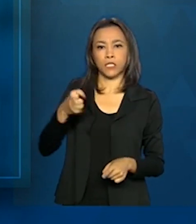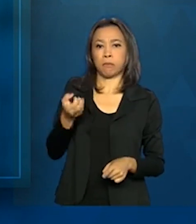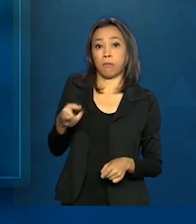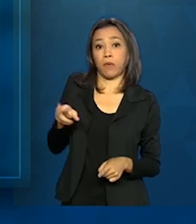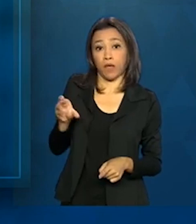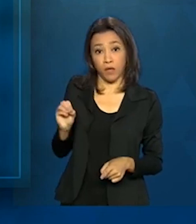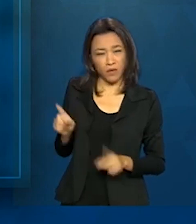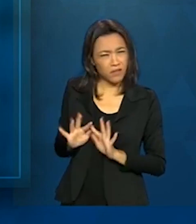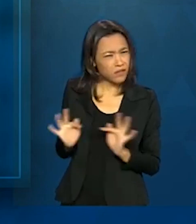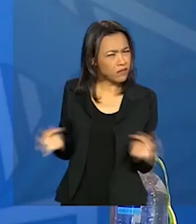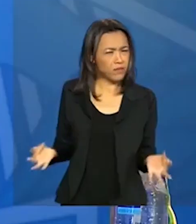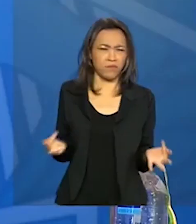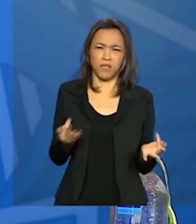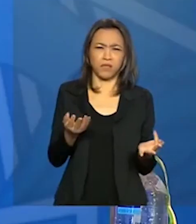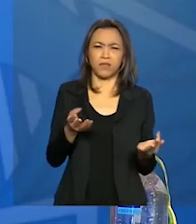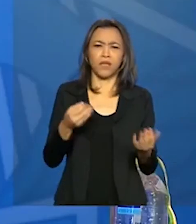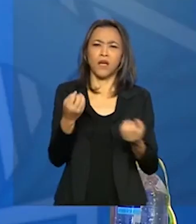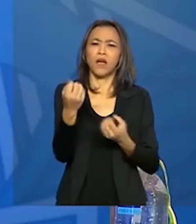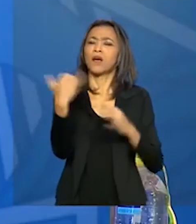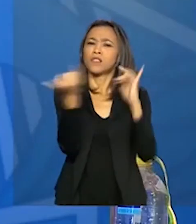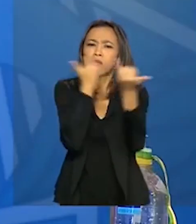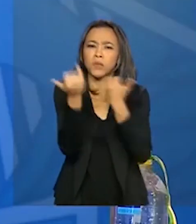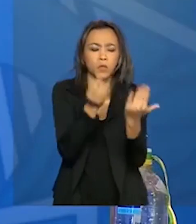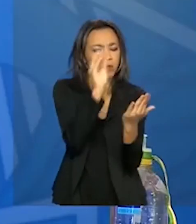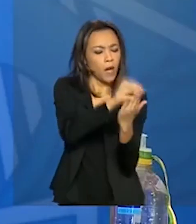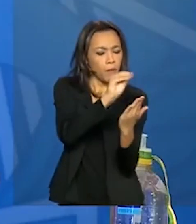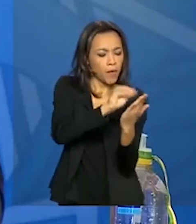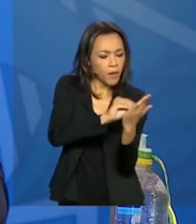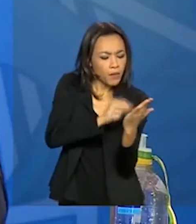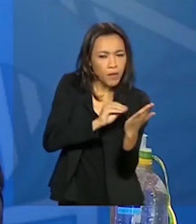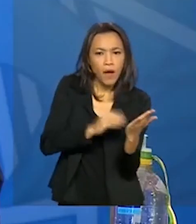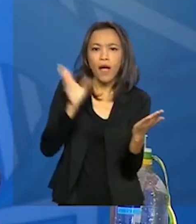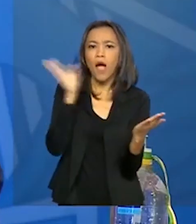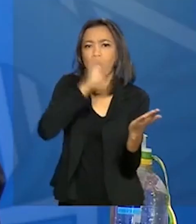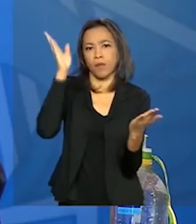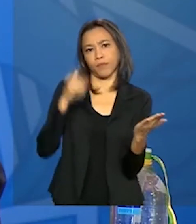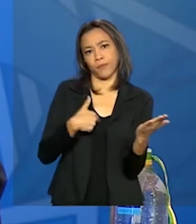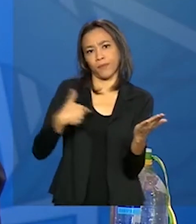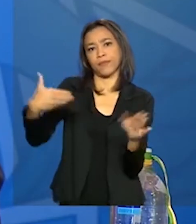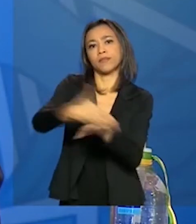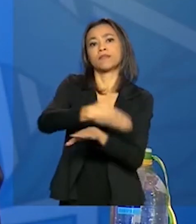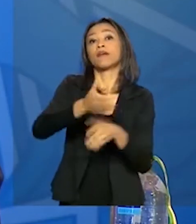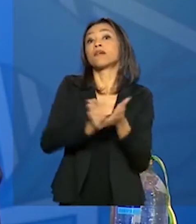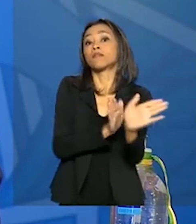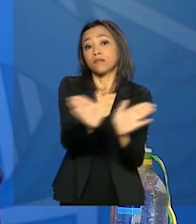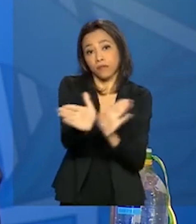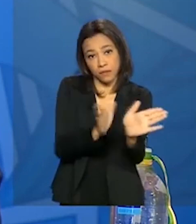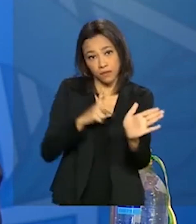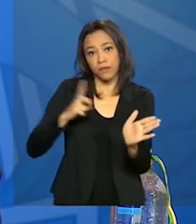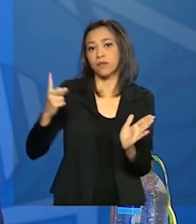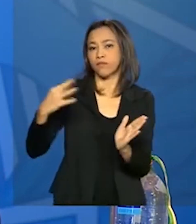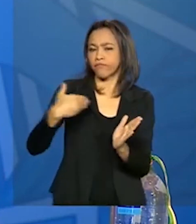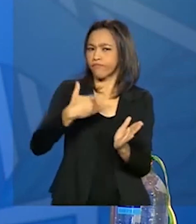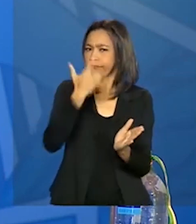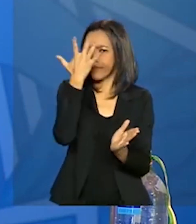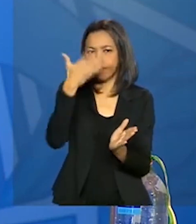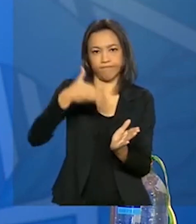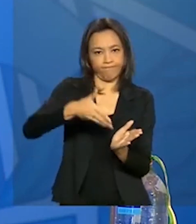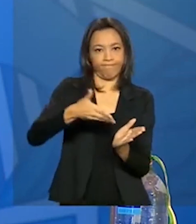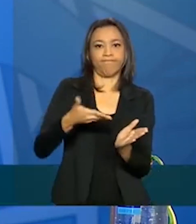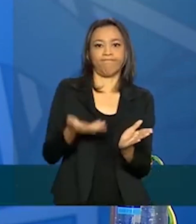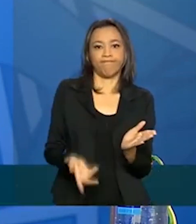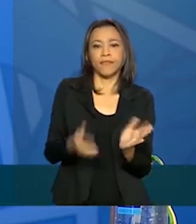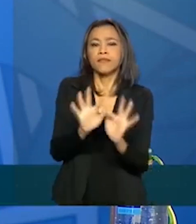simples, o seu preenchimento, é rápido, é bastante acessível e permite, de maneira